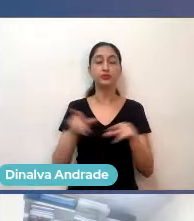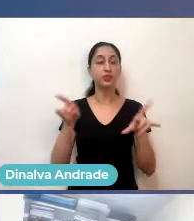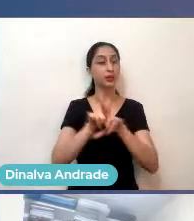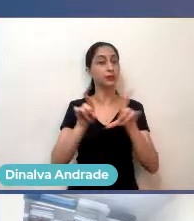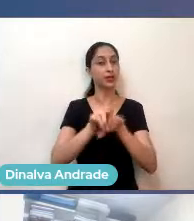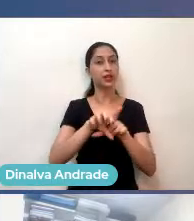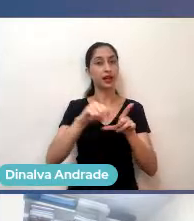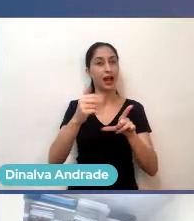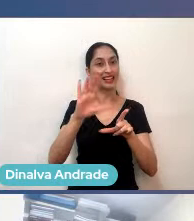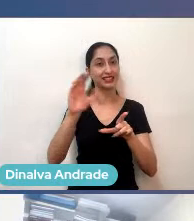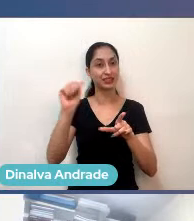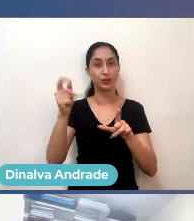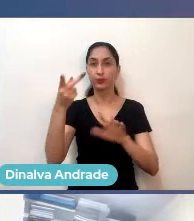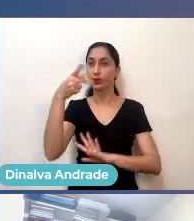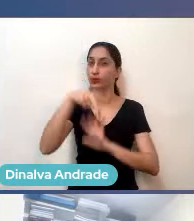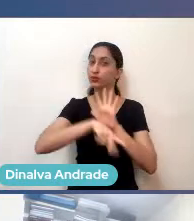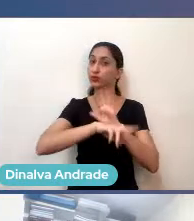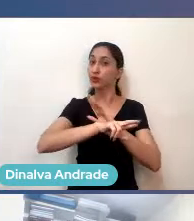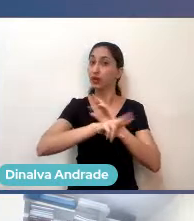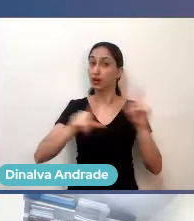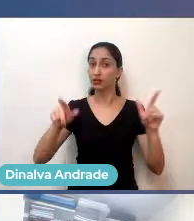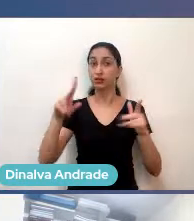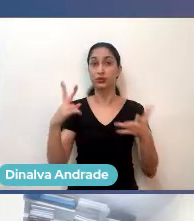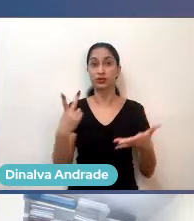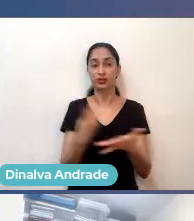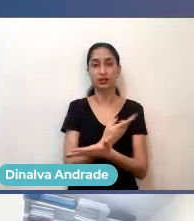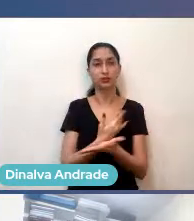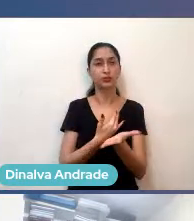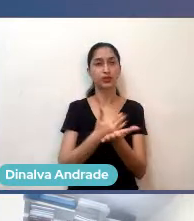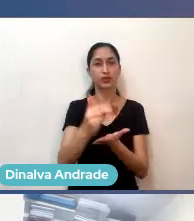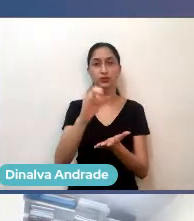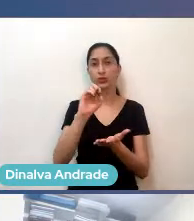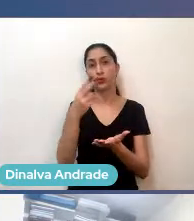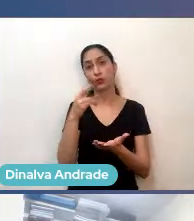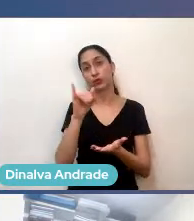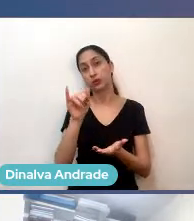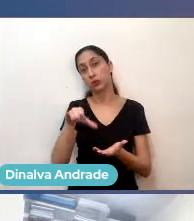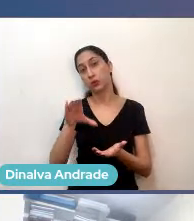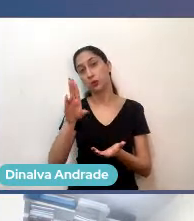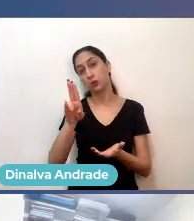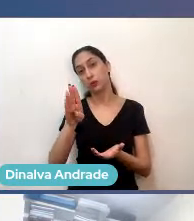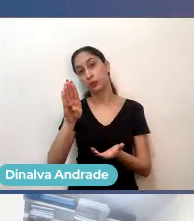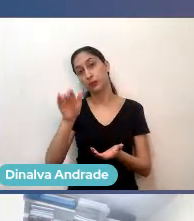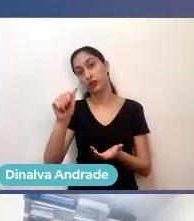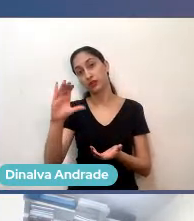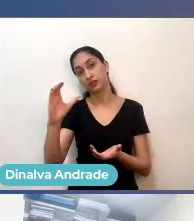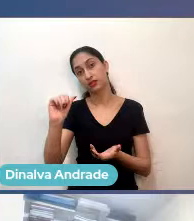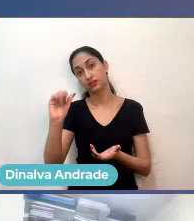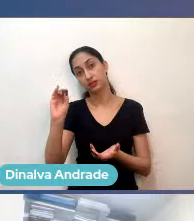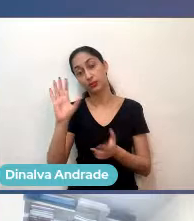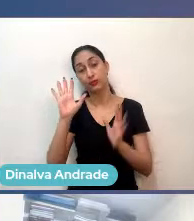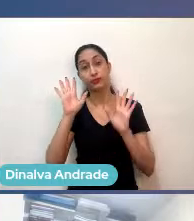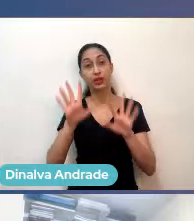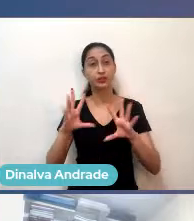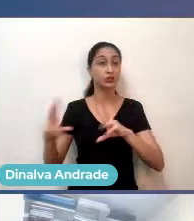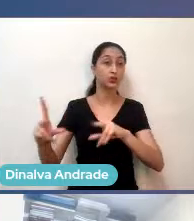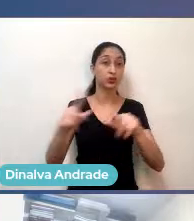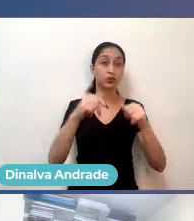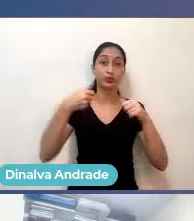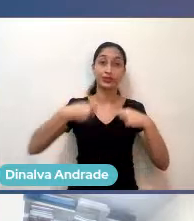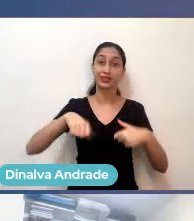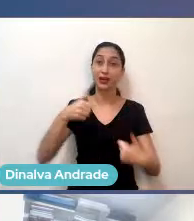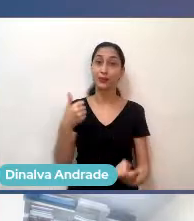todo o Estado, seja na fase de ideação, ou seja na fase de incubação, dentro do empreendimento, mas que venham apoiar